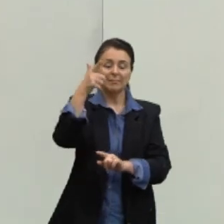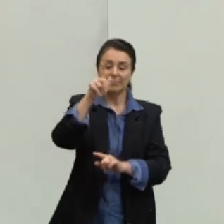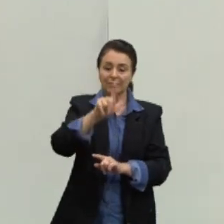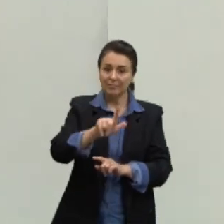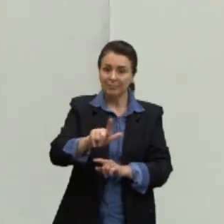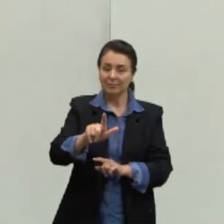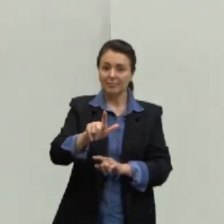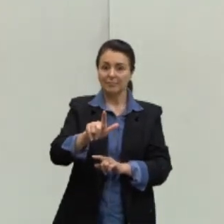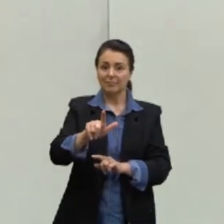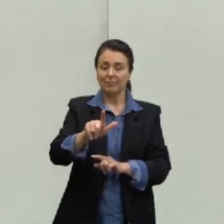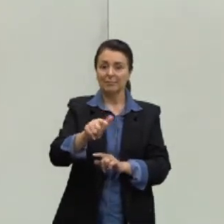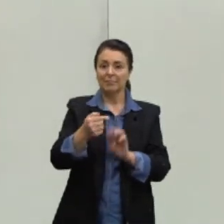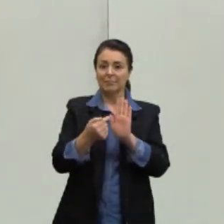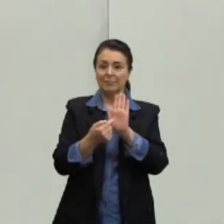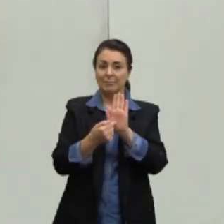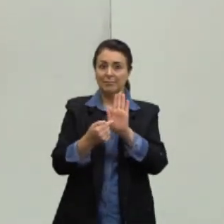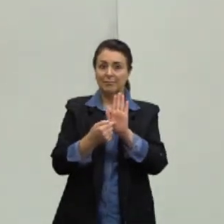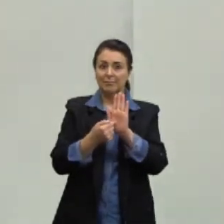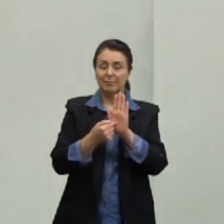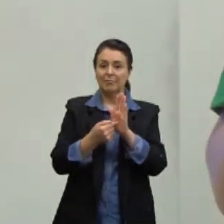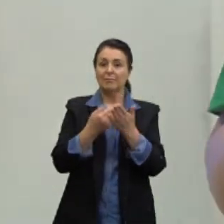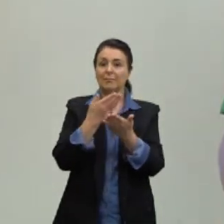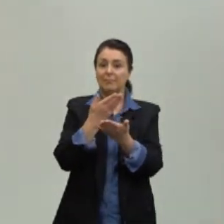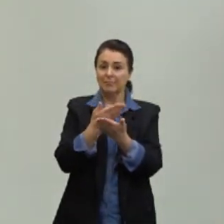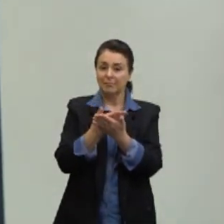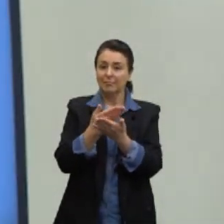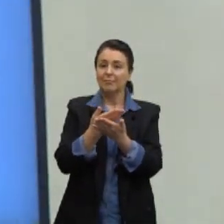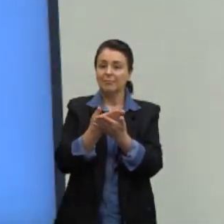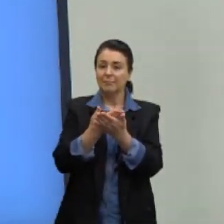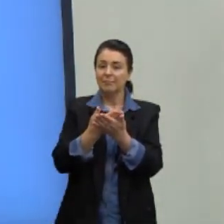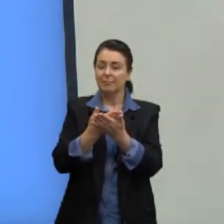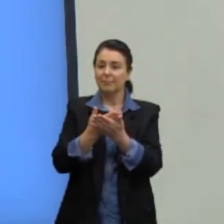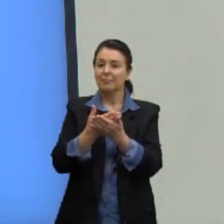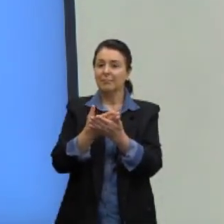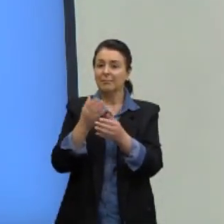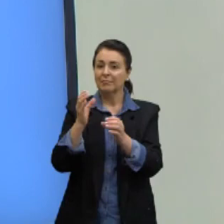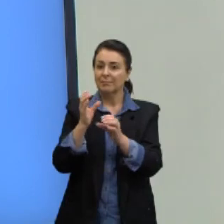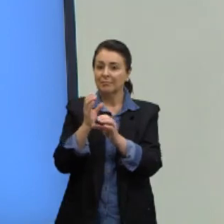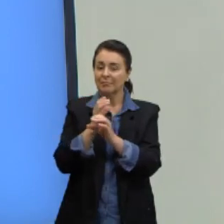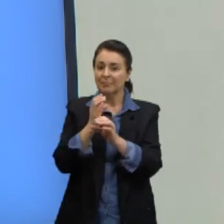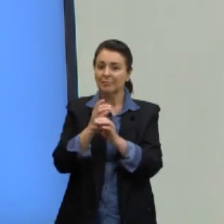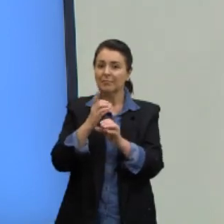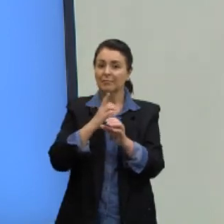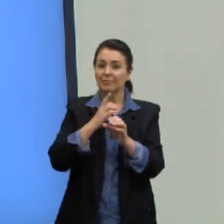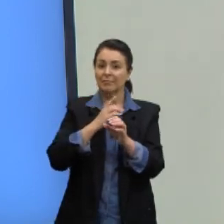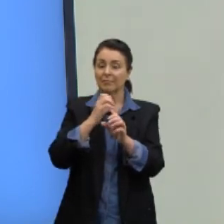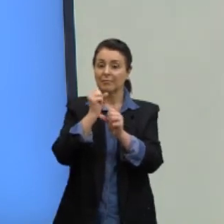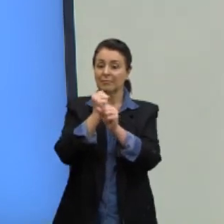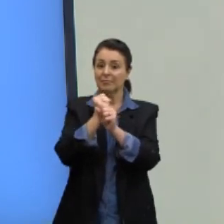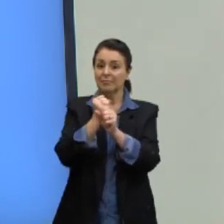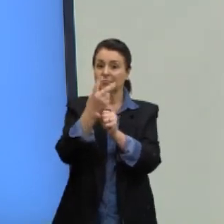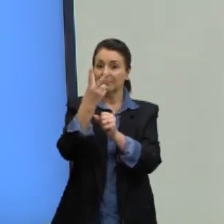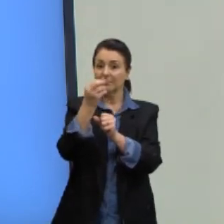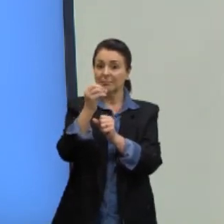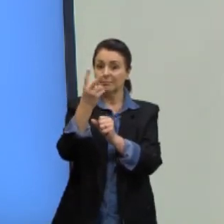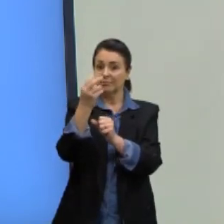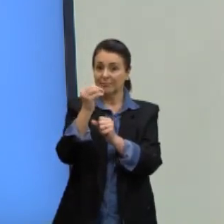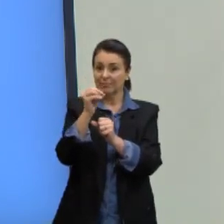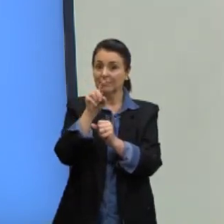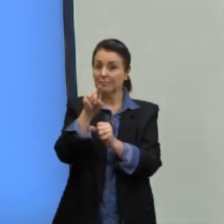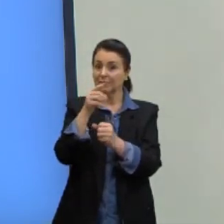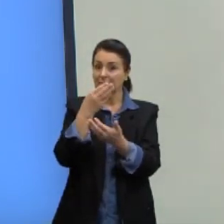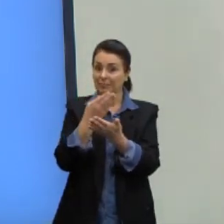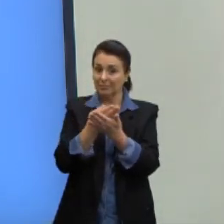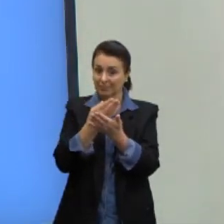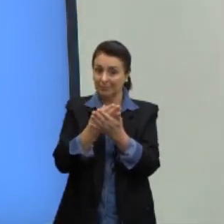vocês que aulas completinhas tem lá na nossa playlist de 2020 para vocês estudarem, certo?